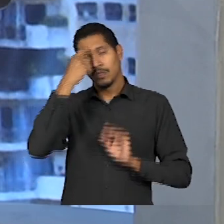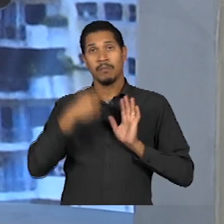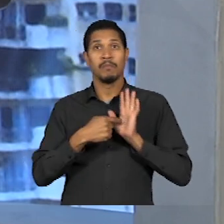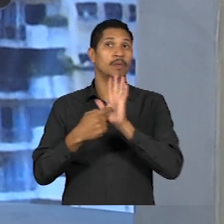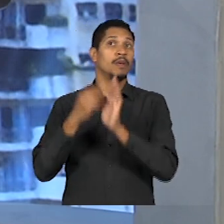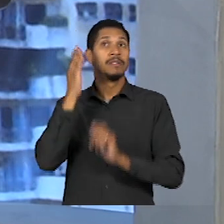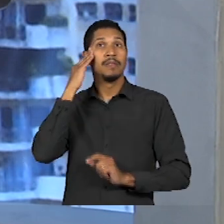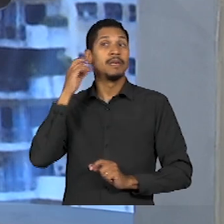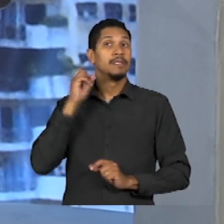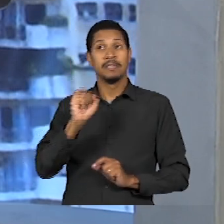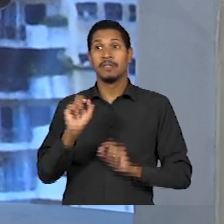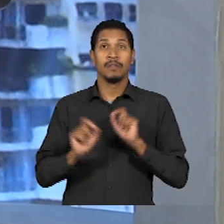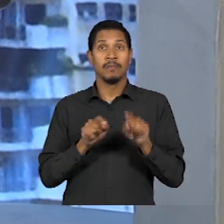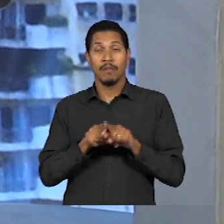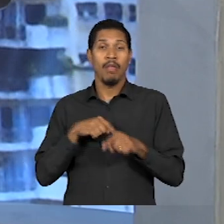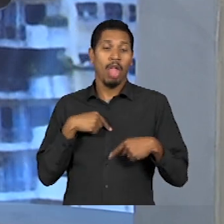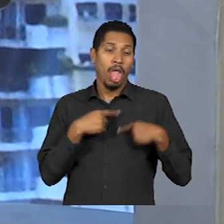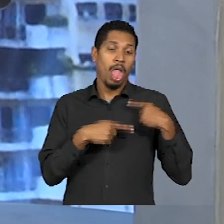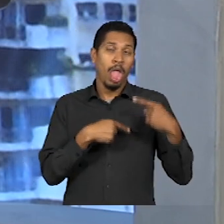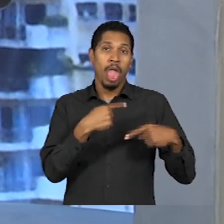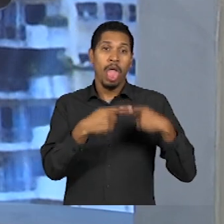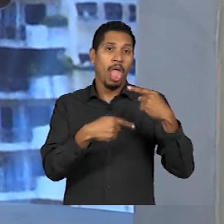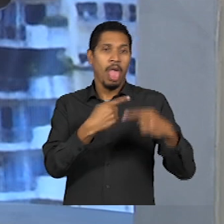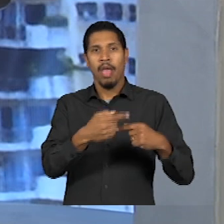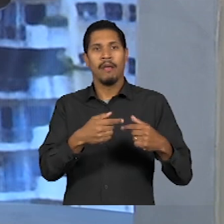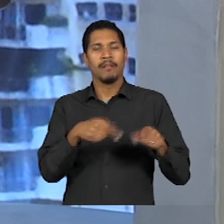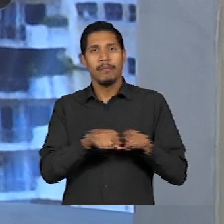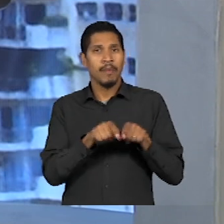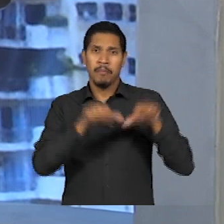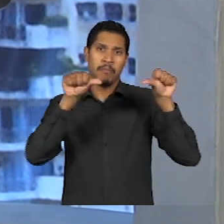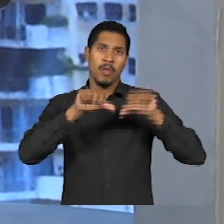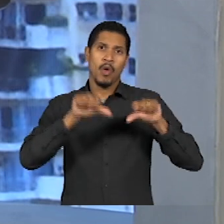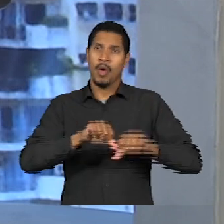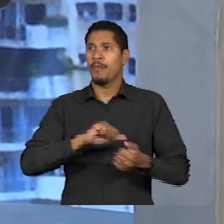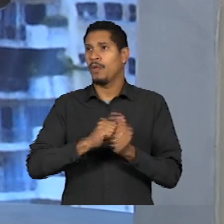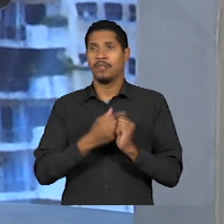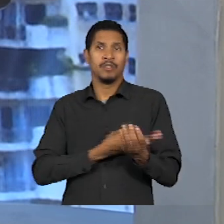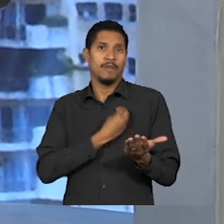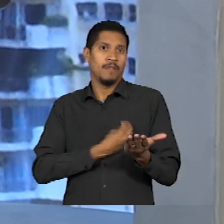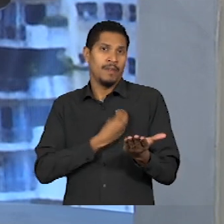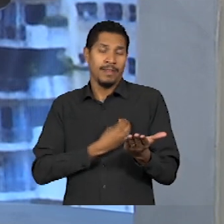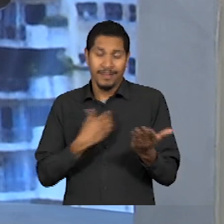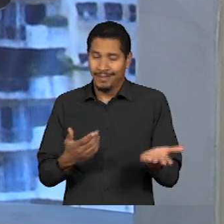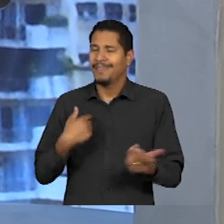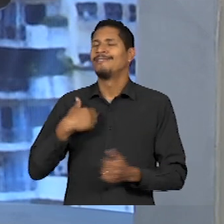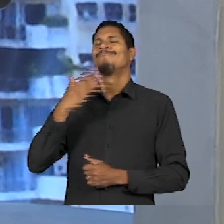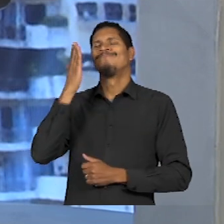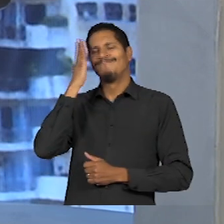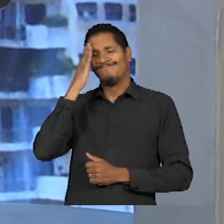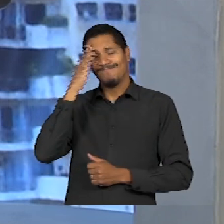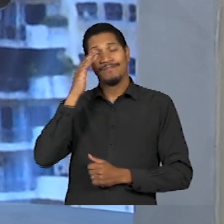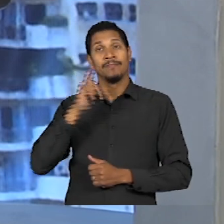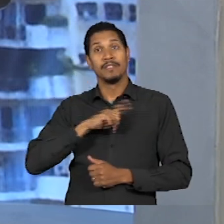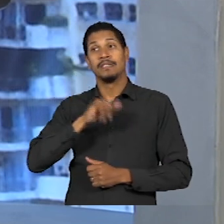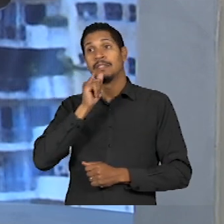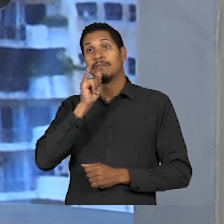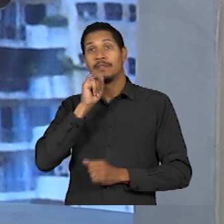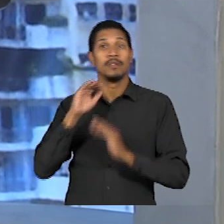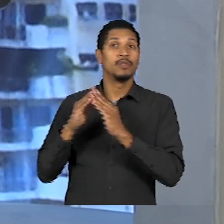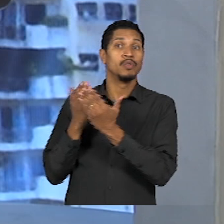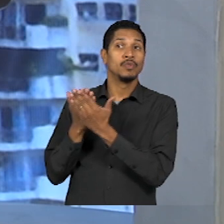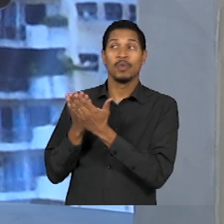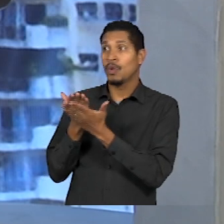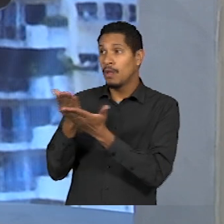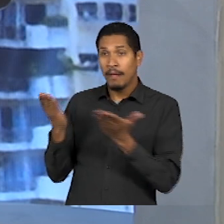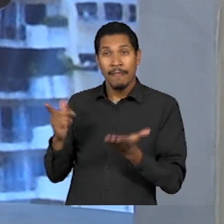sei que quanto mais eu ficar enrolando e não cuidando da saúde, pior vai ser a qualidade de vida. E eu tive isso muito, por exemplo, na minha época de escola, por exemplo.